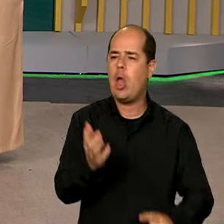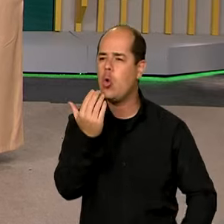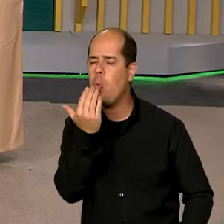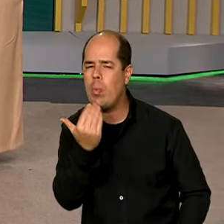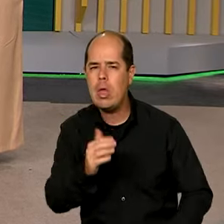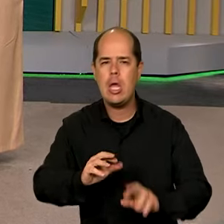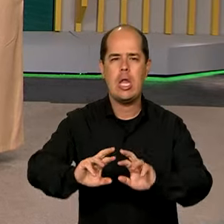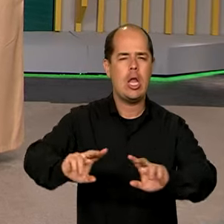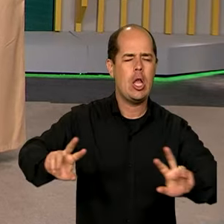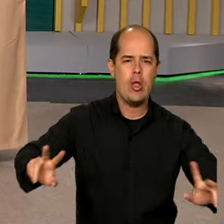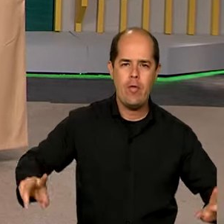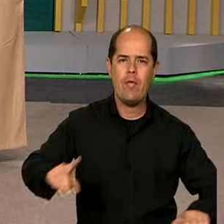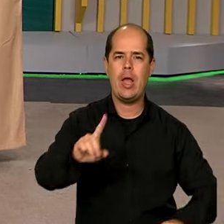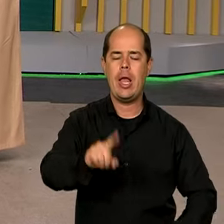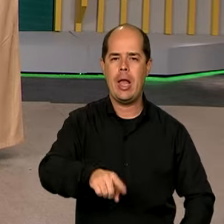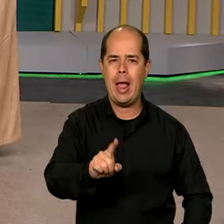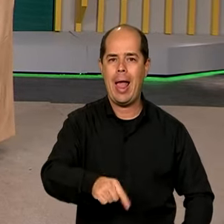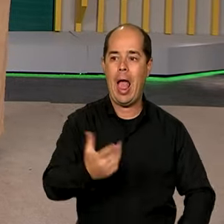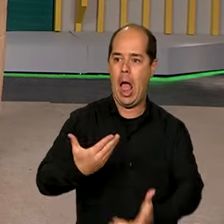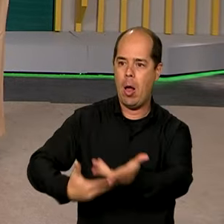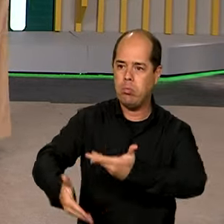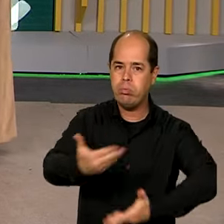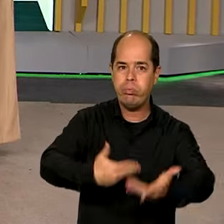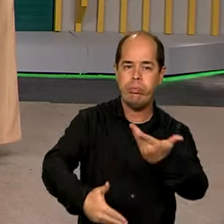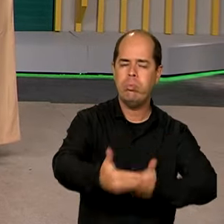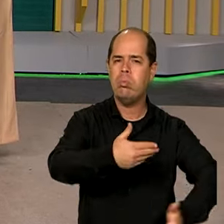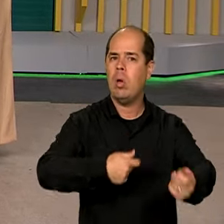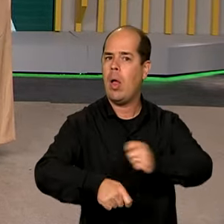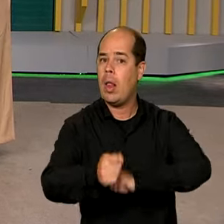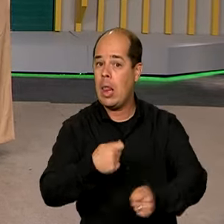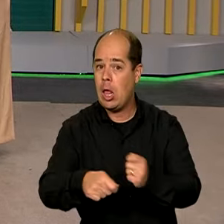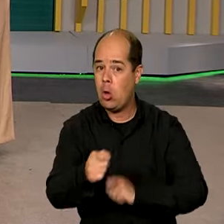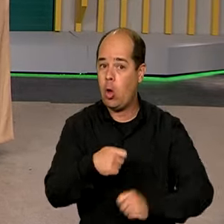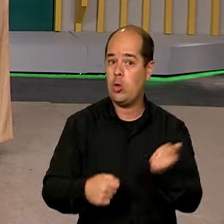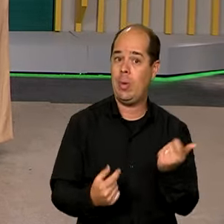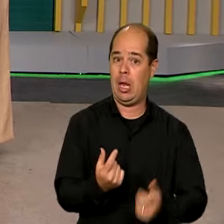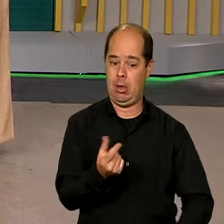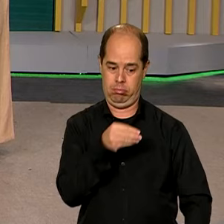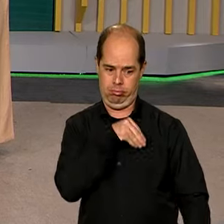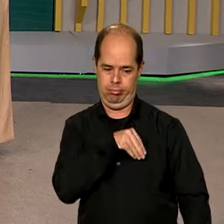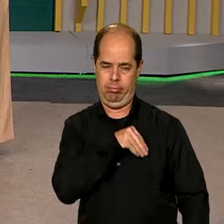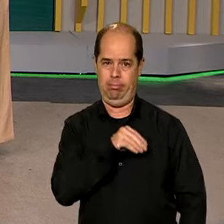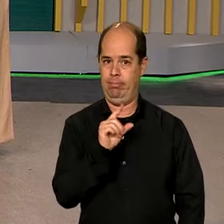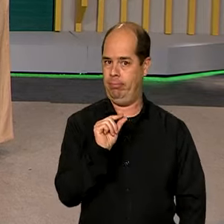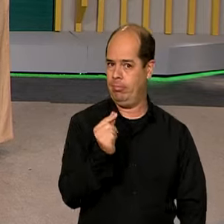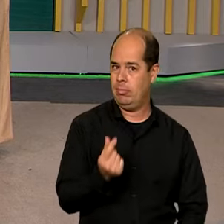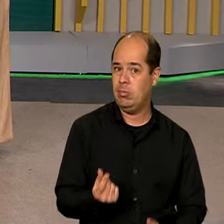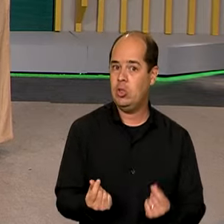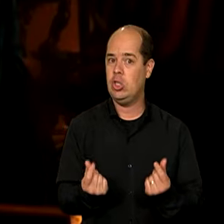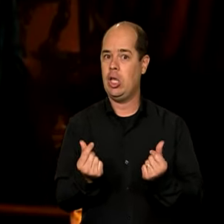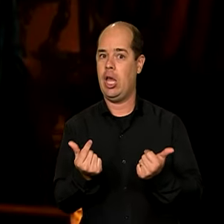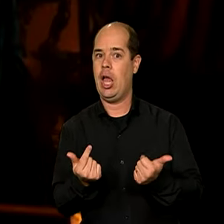meta é gerar negócios para criar empregos, renda e, claro, movimentar a economia.